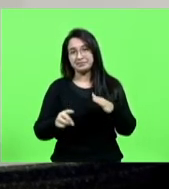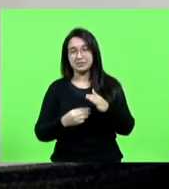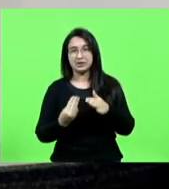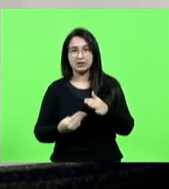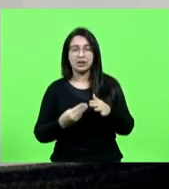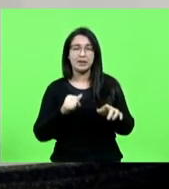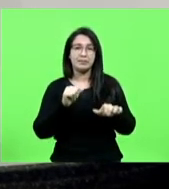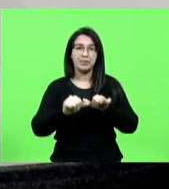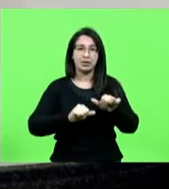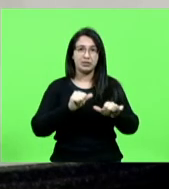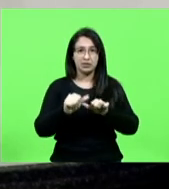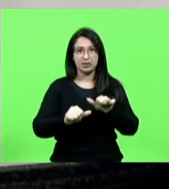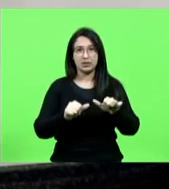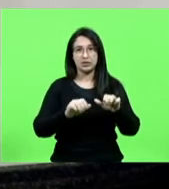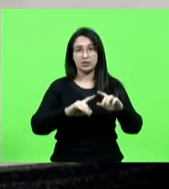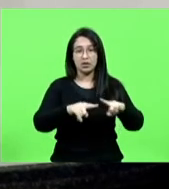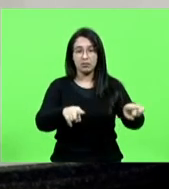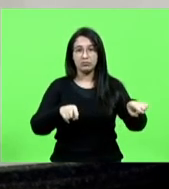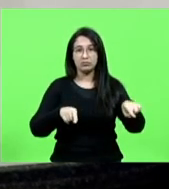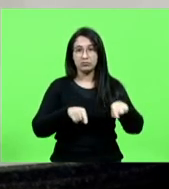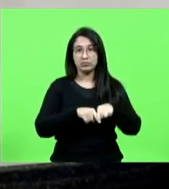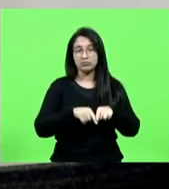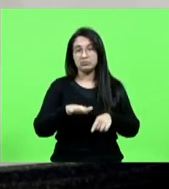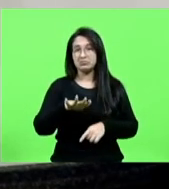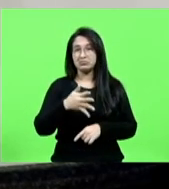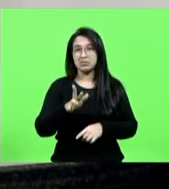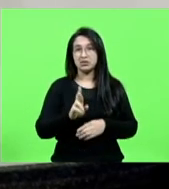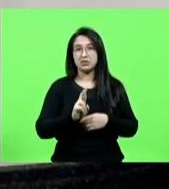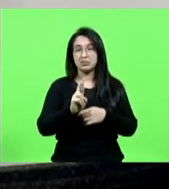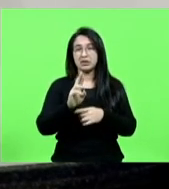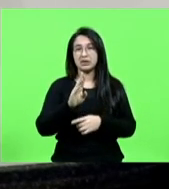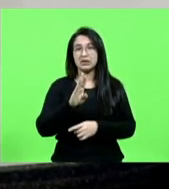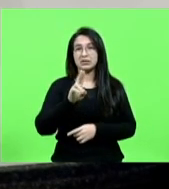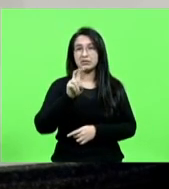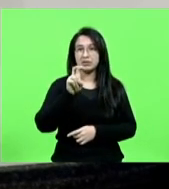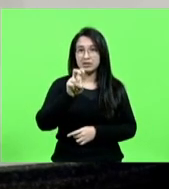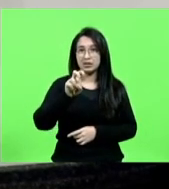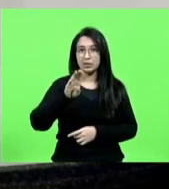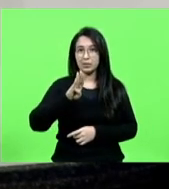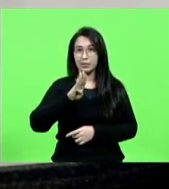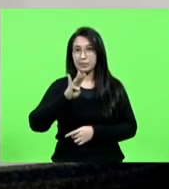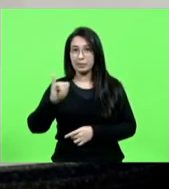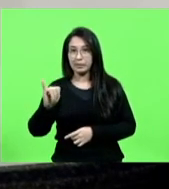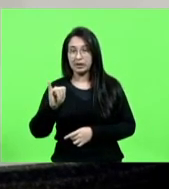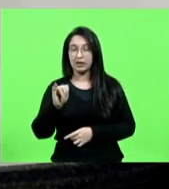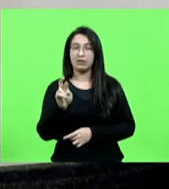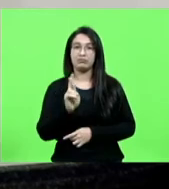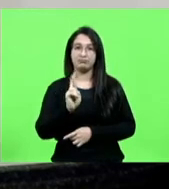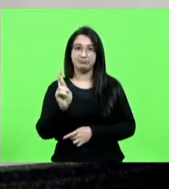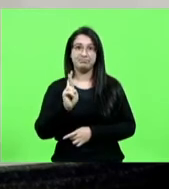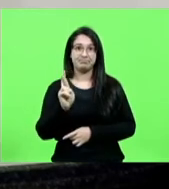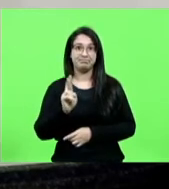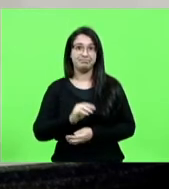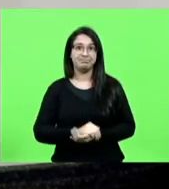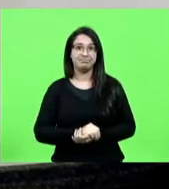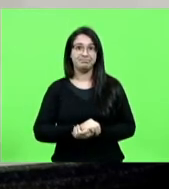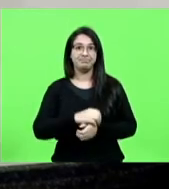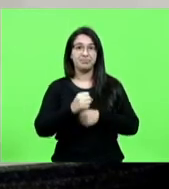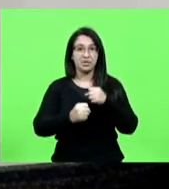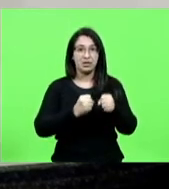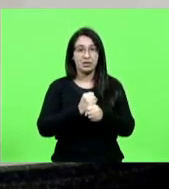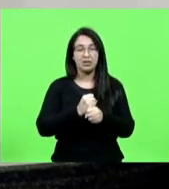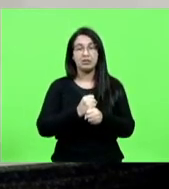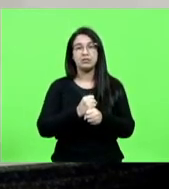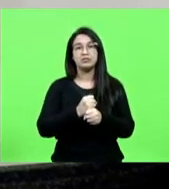que representa gente 5 bilhões de reais ano para a